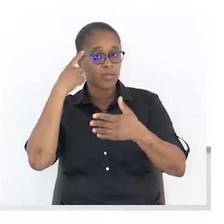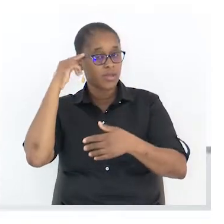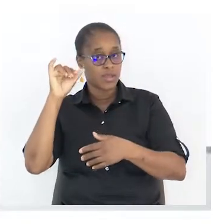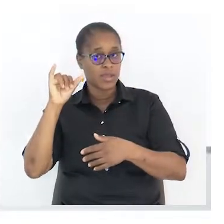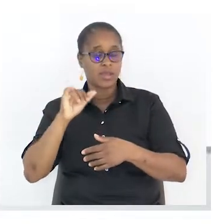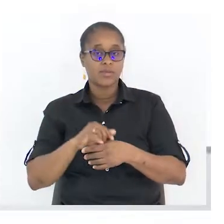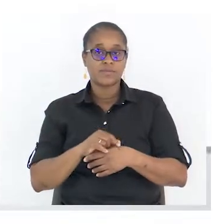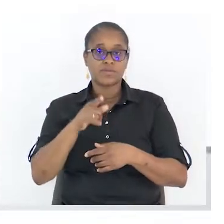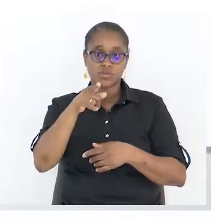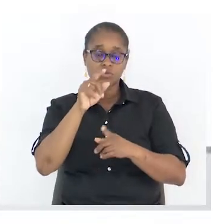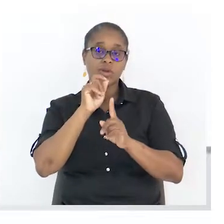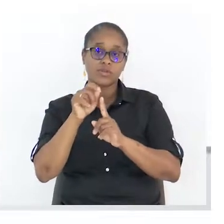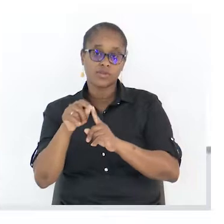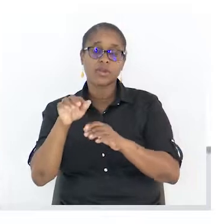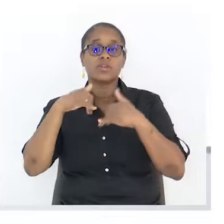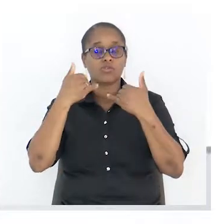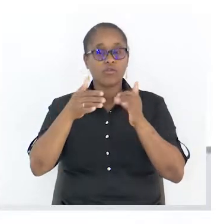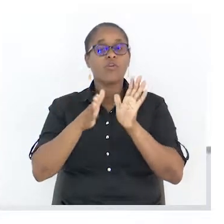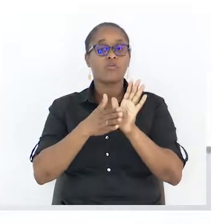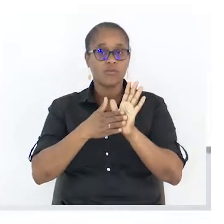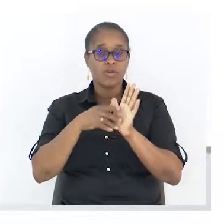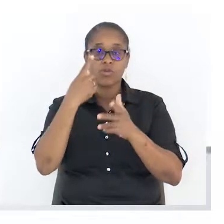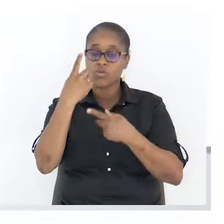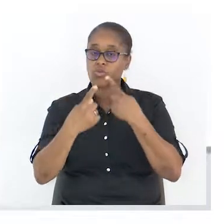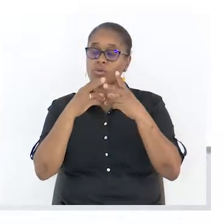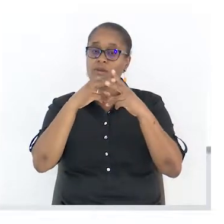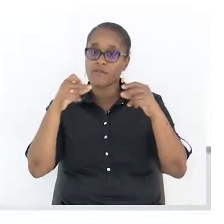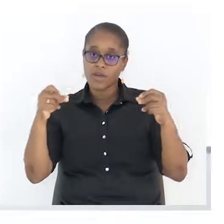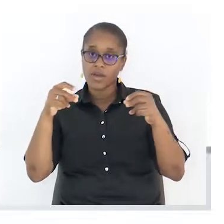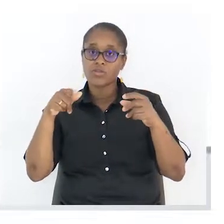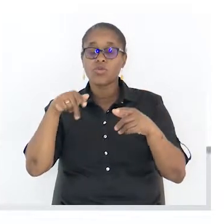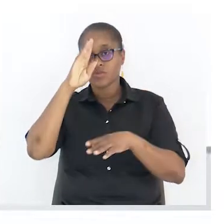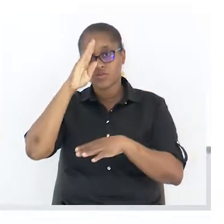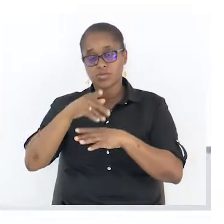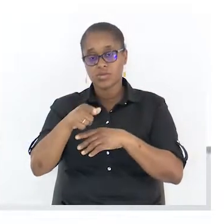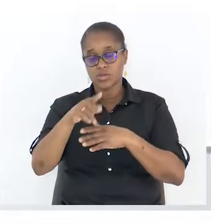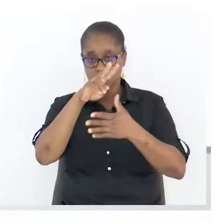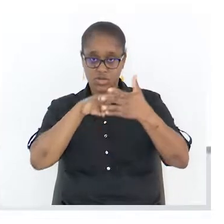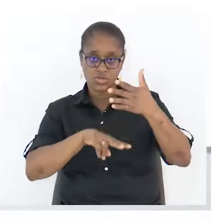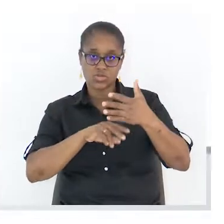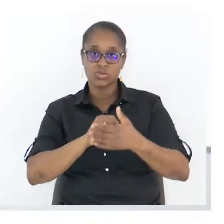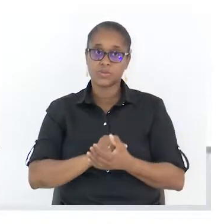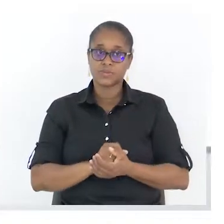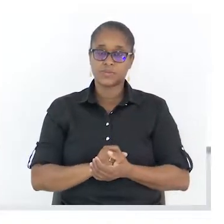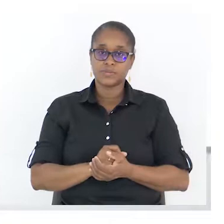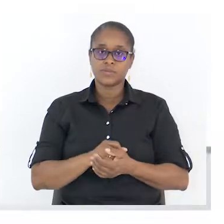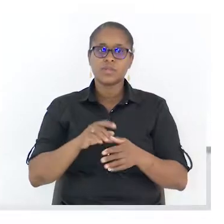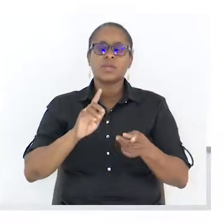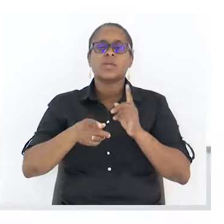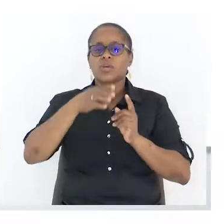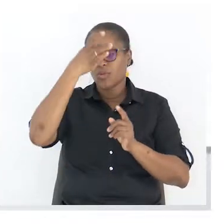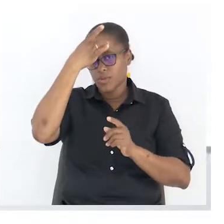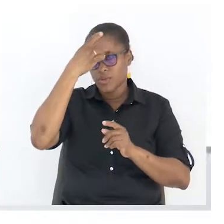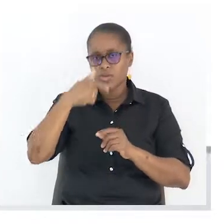algumas frases ou passagens desse texto. Que opinião tem o autor sobre o tema? Aqui,